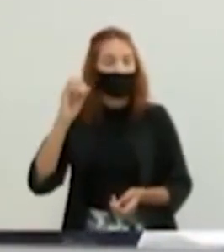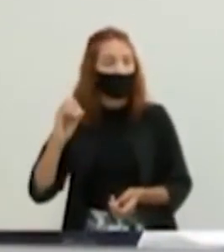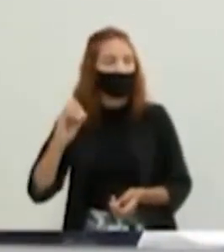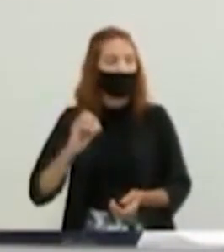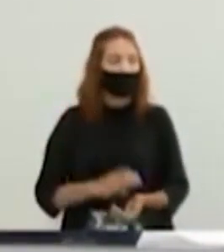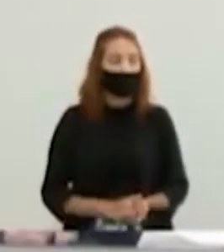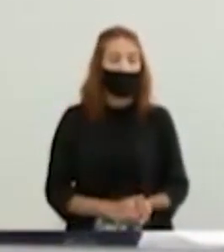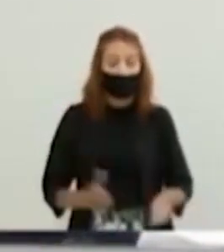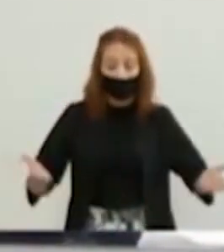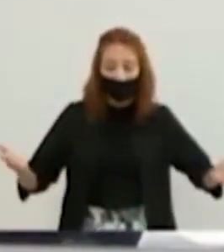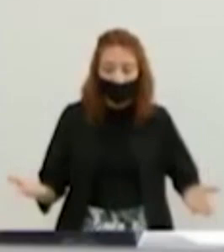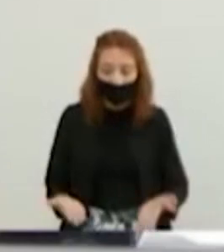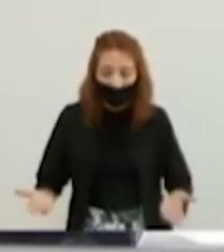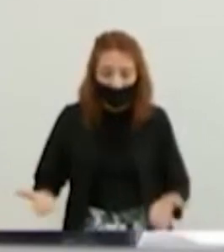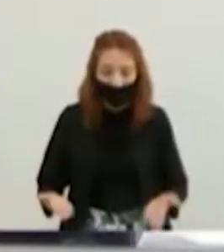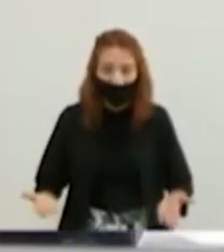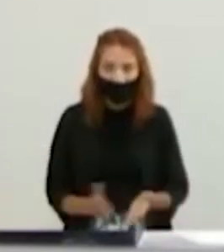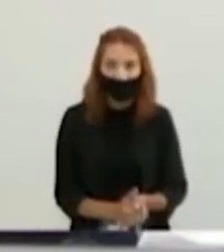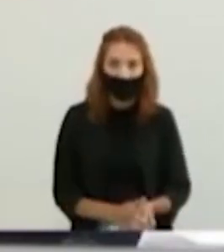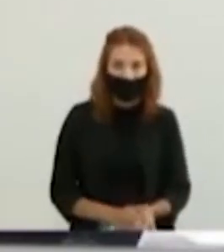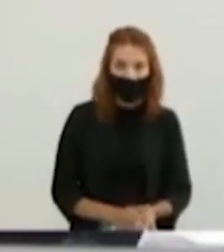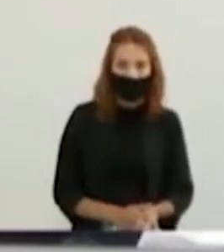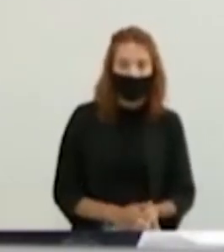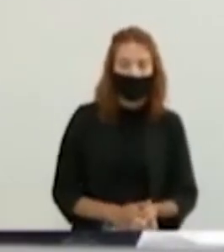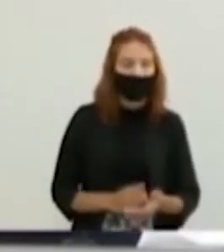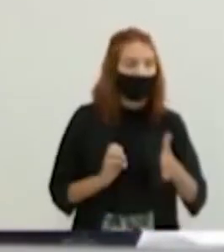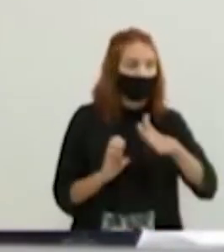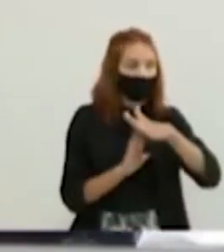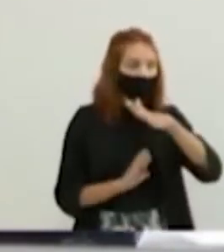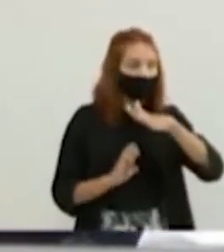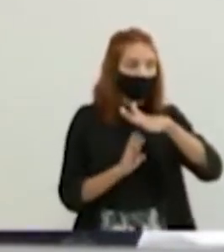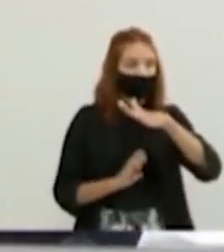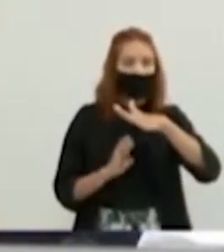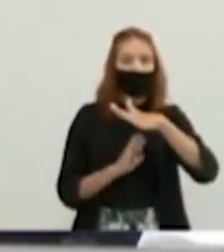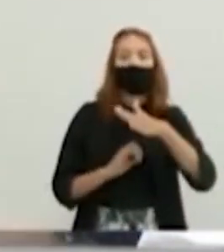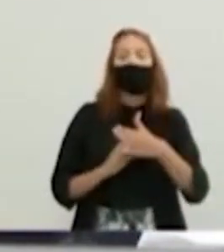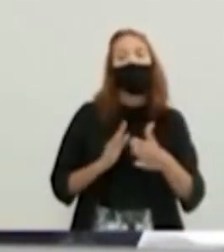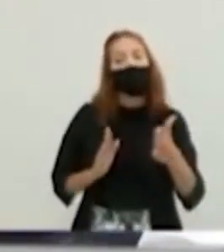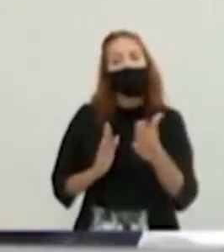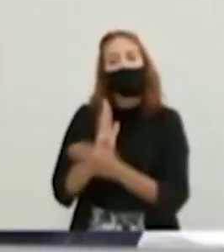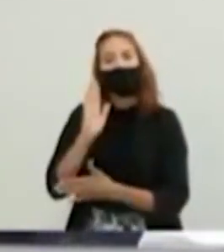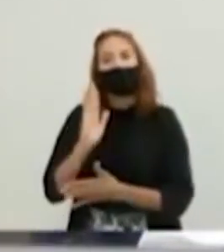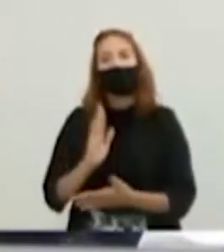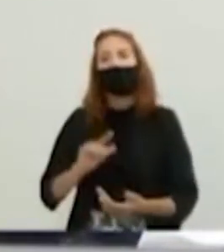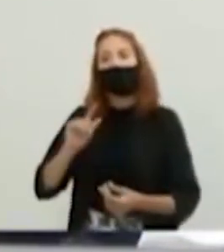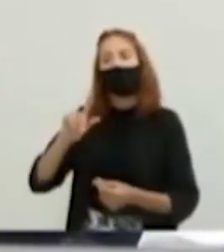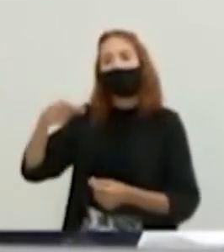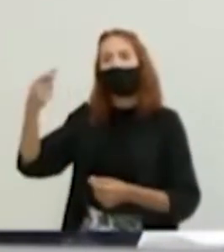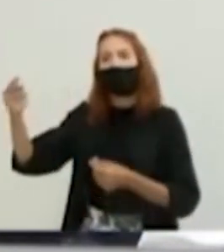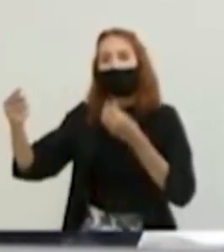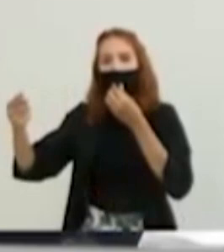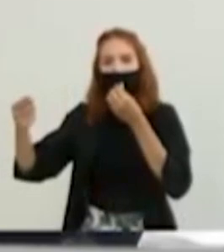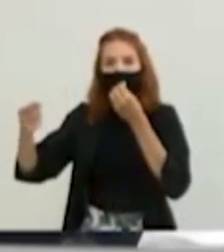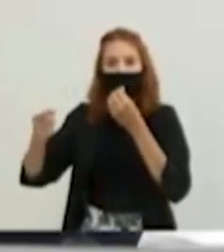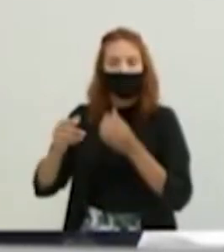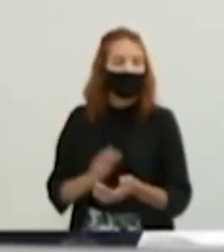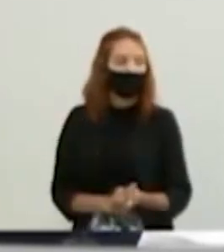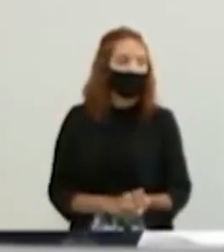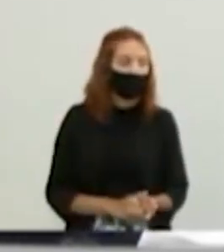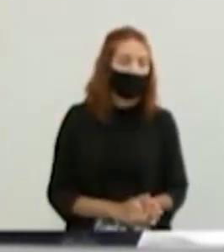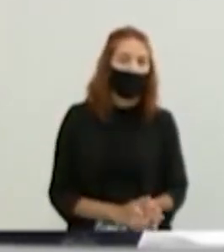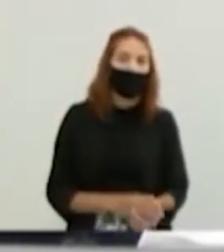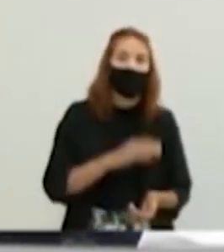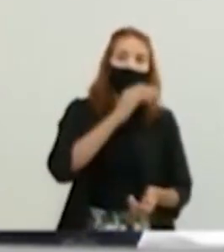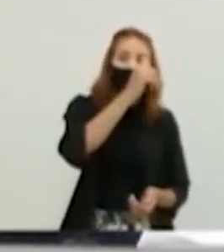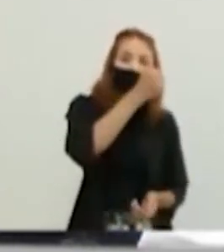,00 e para a infantil de R$ 480,00. A quem interessa uma funerária em Itamaraju? Essa empresa de